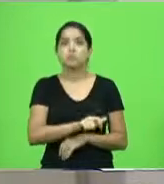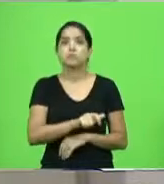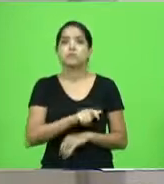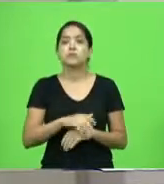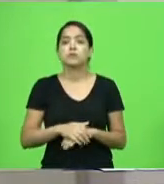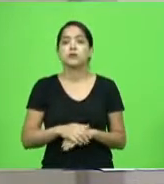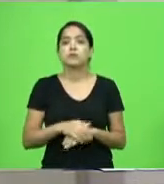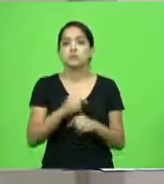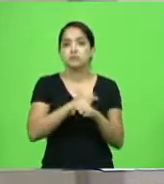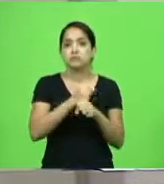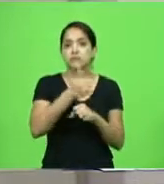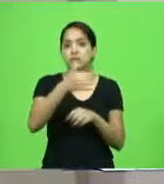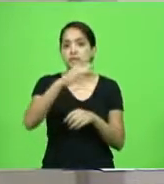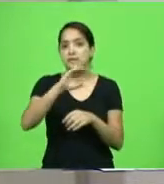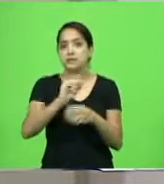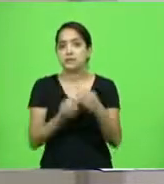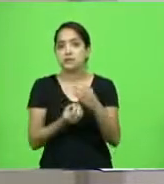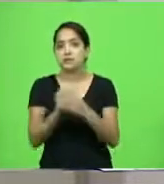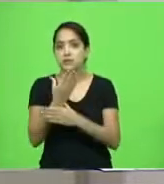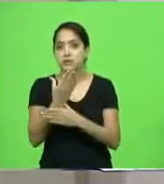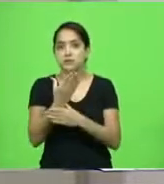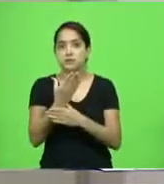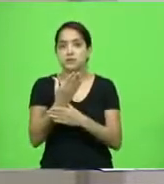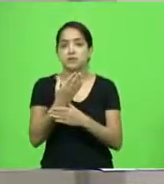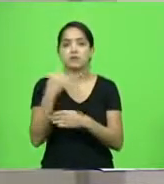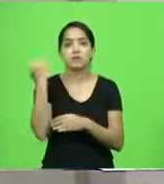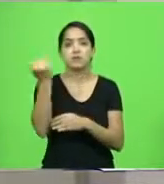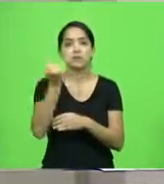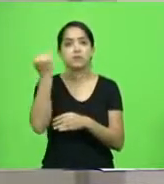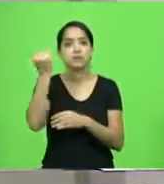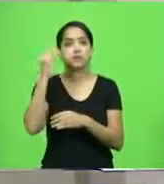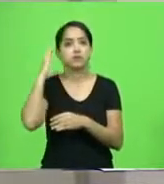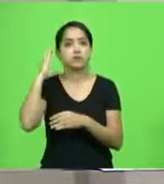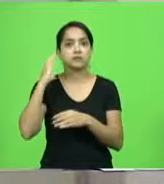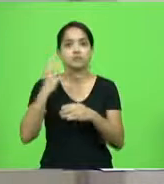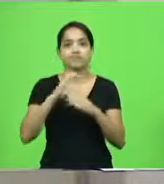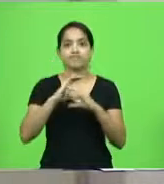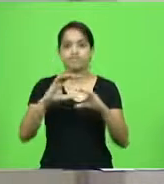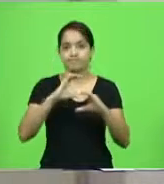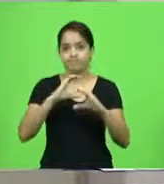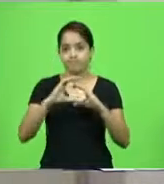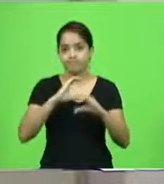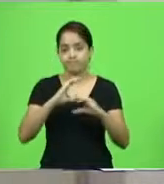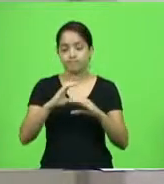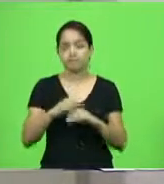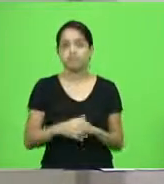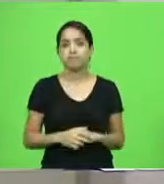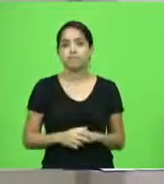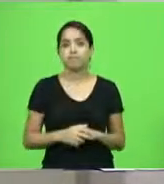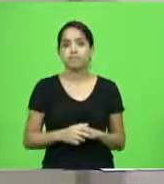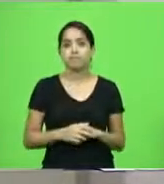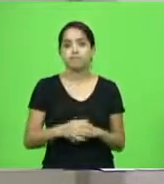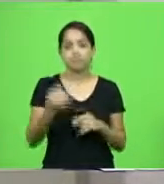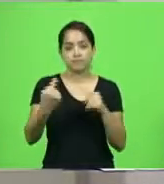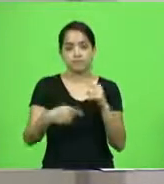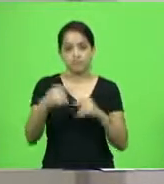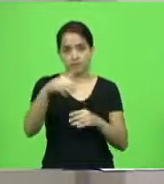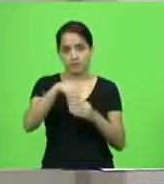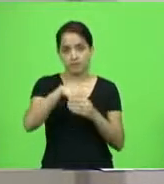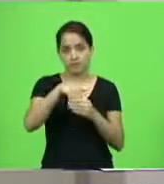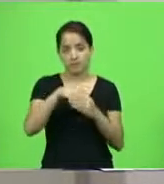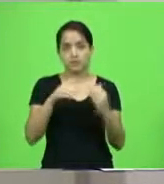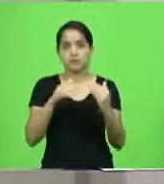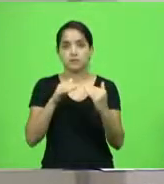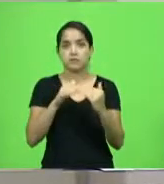passagem dos 10 anos de fundação desse importante veículo de comunicação da Serra Catarinense. Em discussão, em